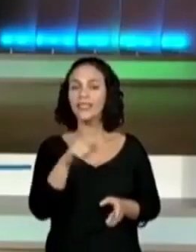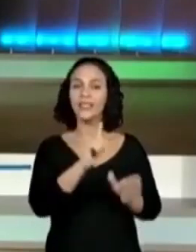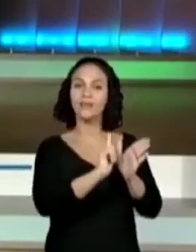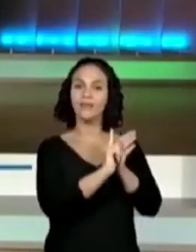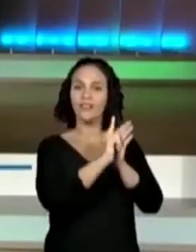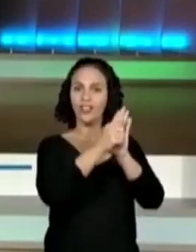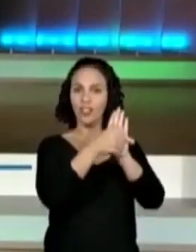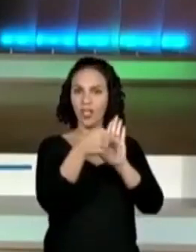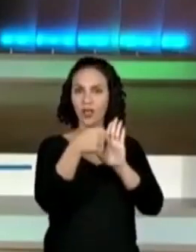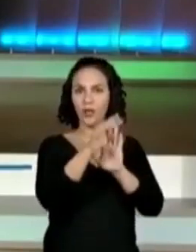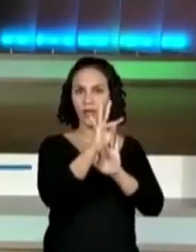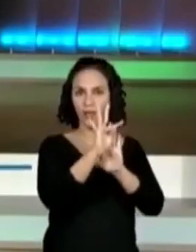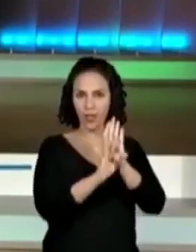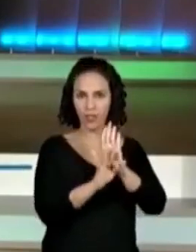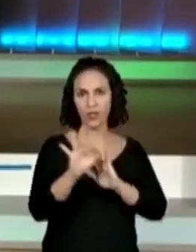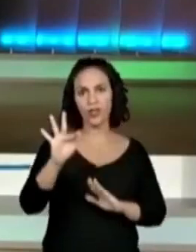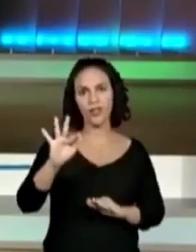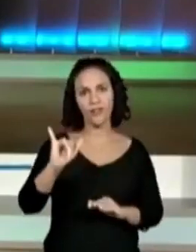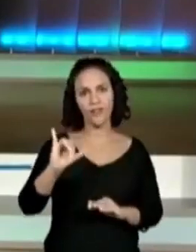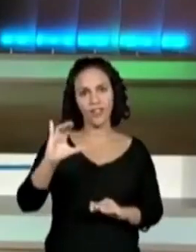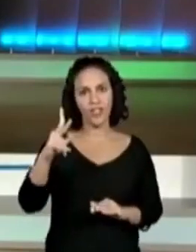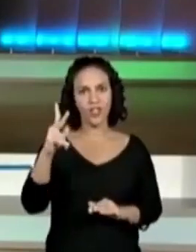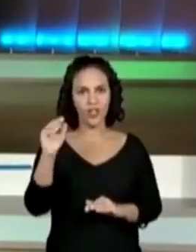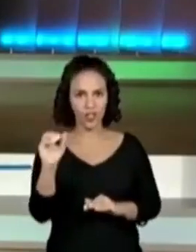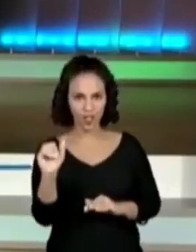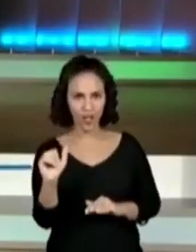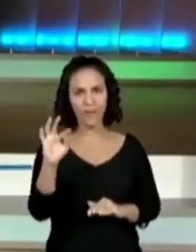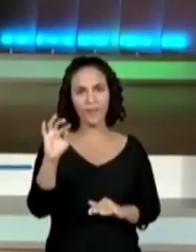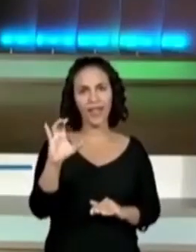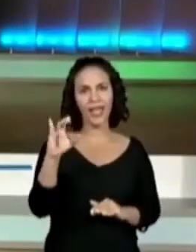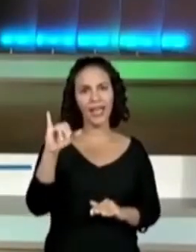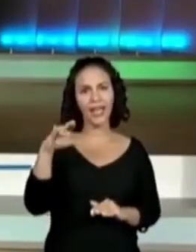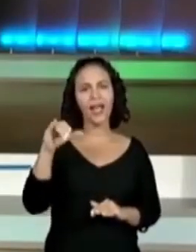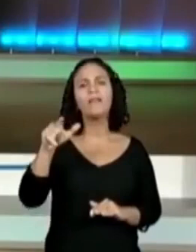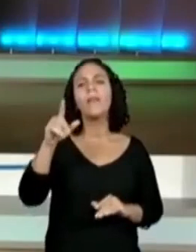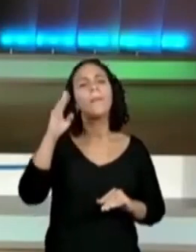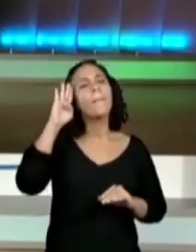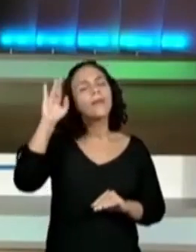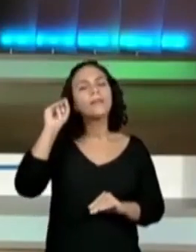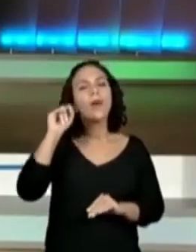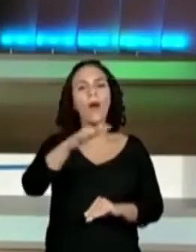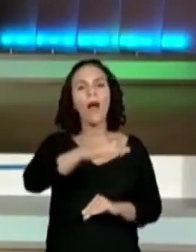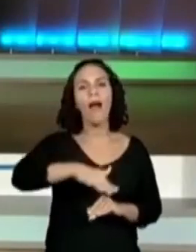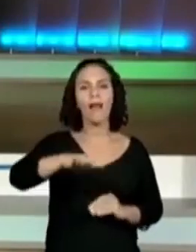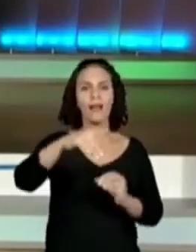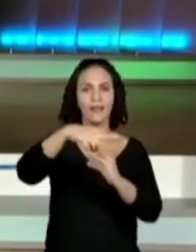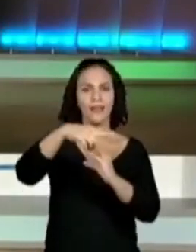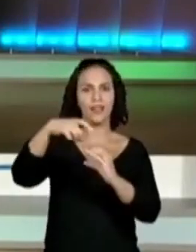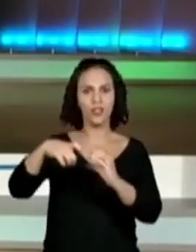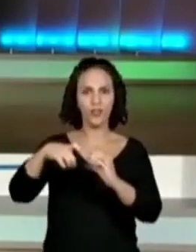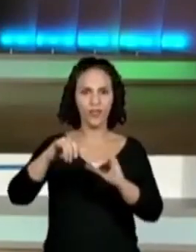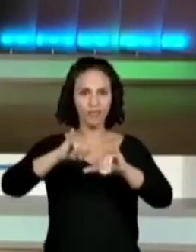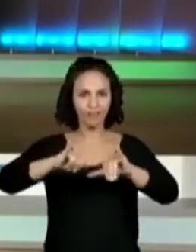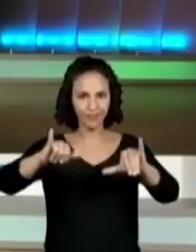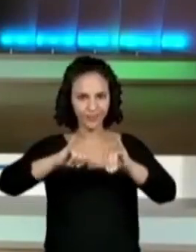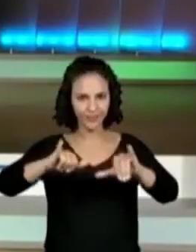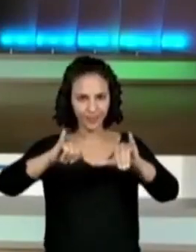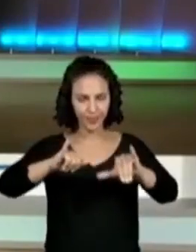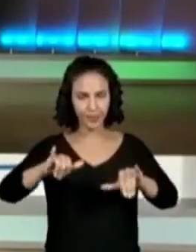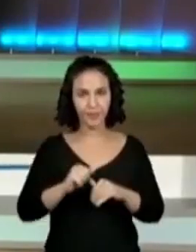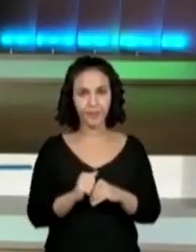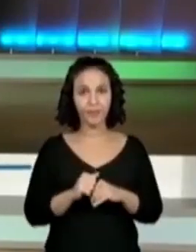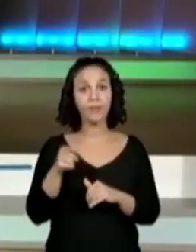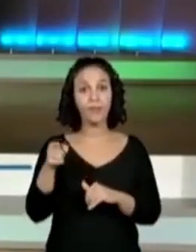ficha técnica, que é mais voltado para a questão da área de divulgação científica. E, a partir desse gênero,